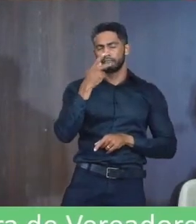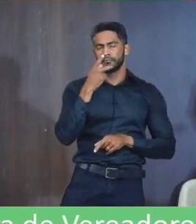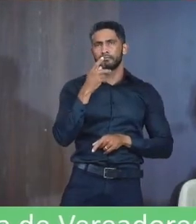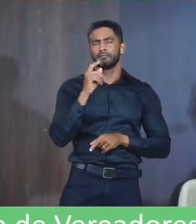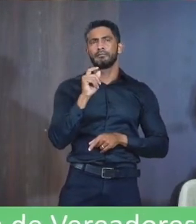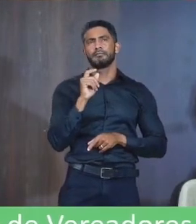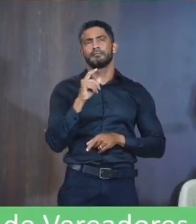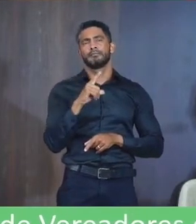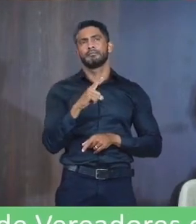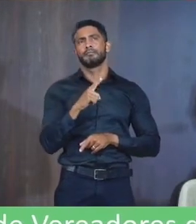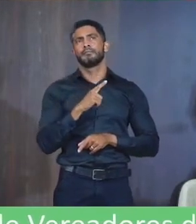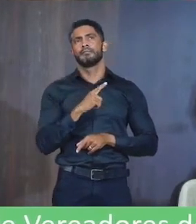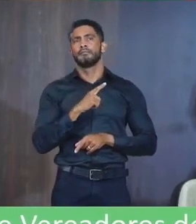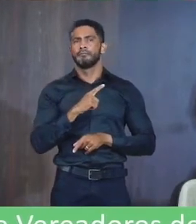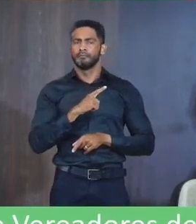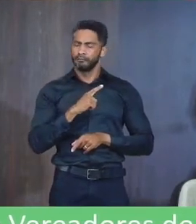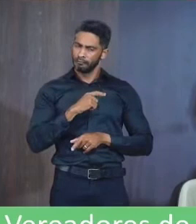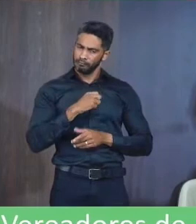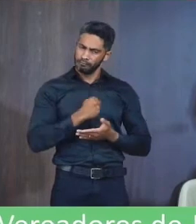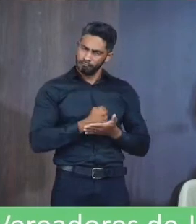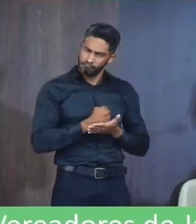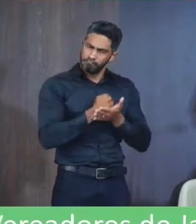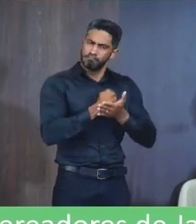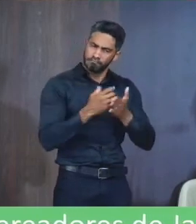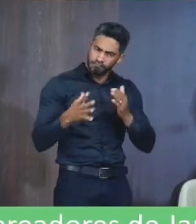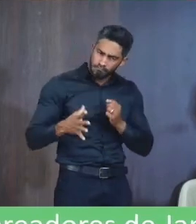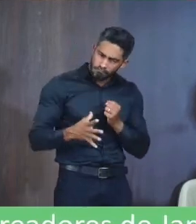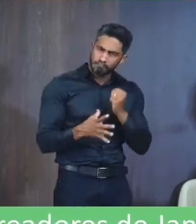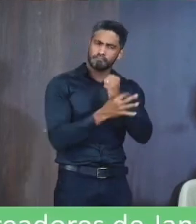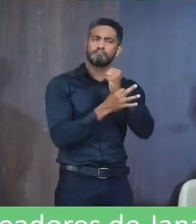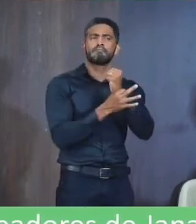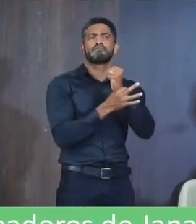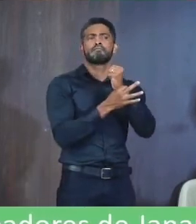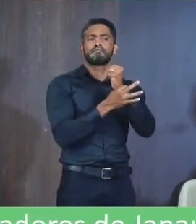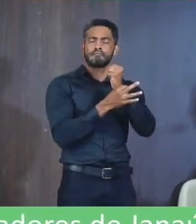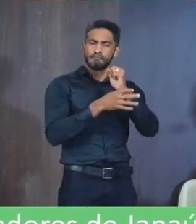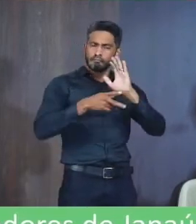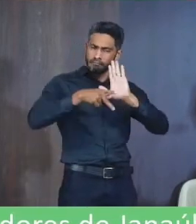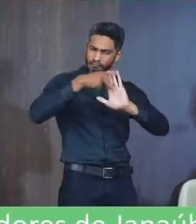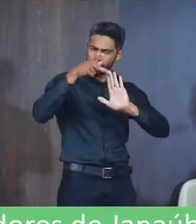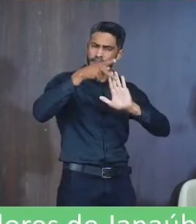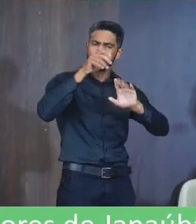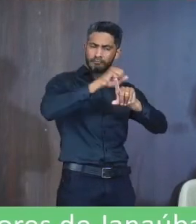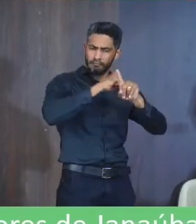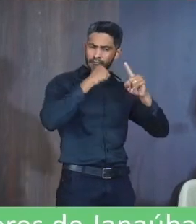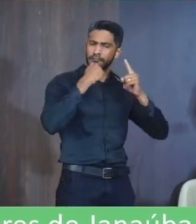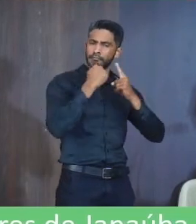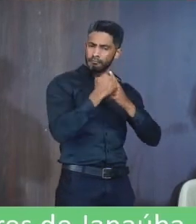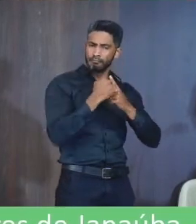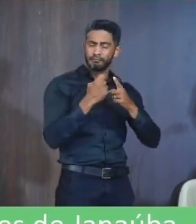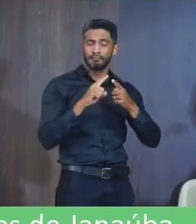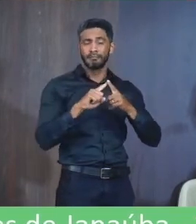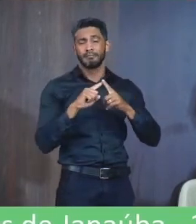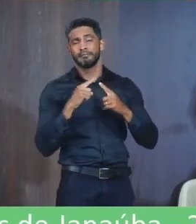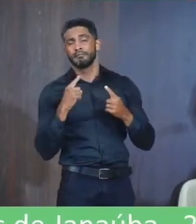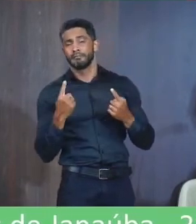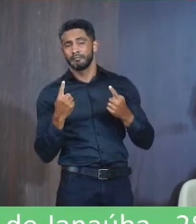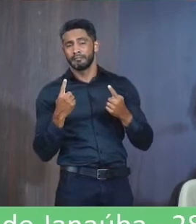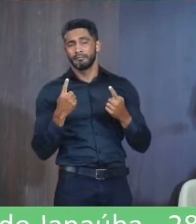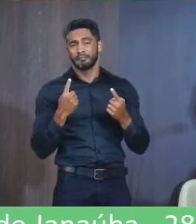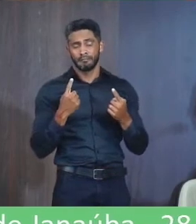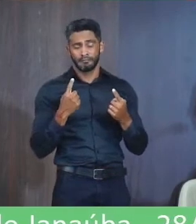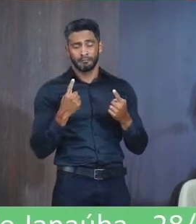tem que Potencializar Os projetos Sociais Muito bem Colocado Mas Uma das formas